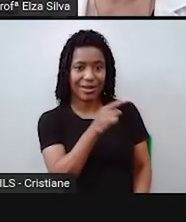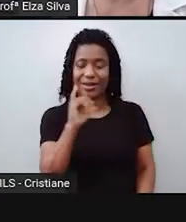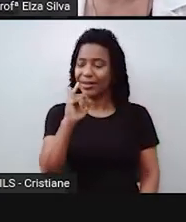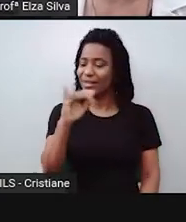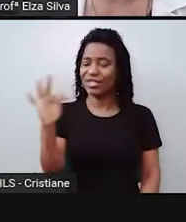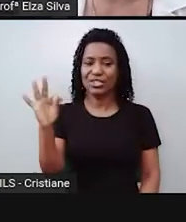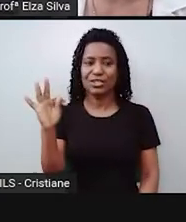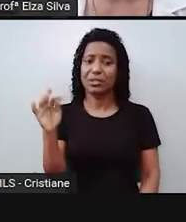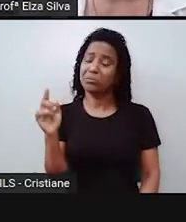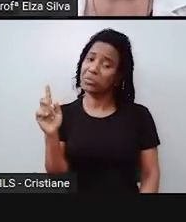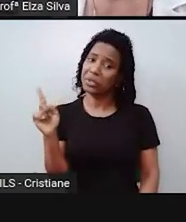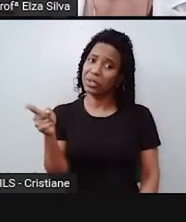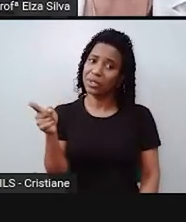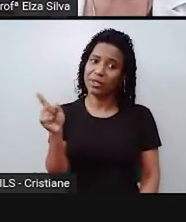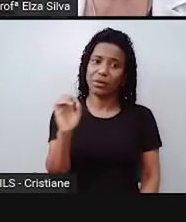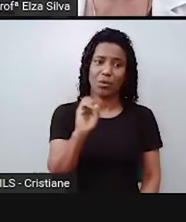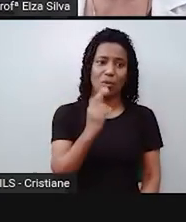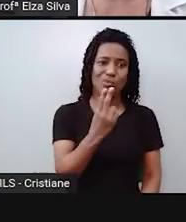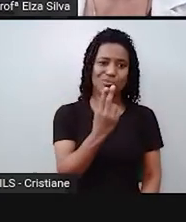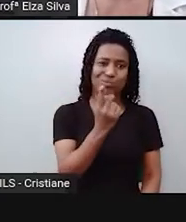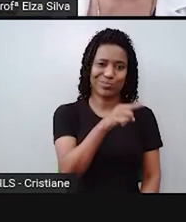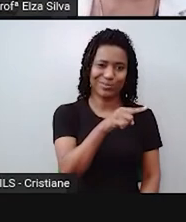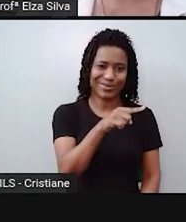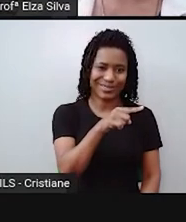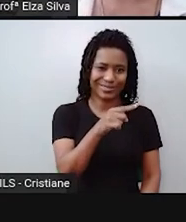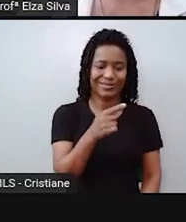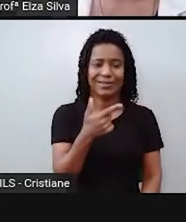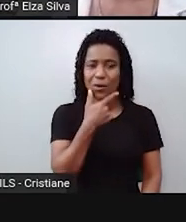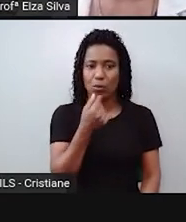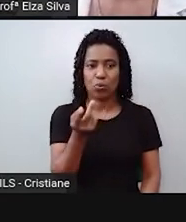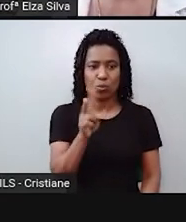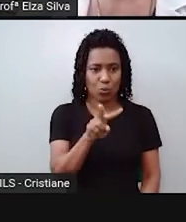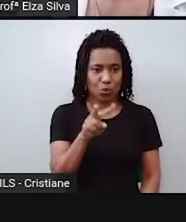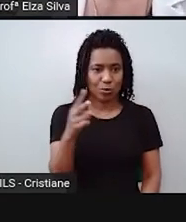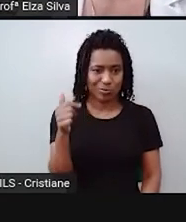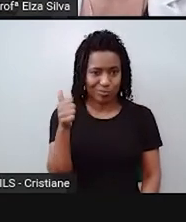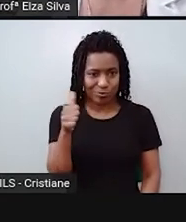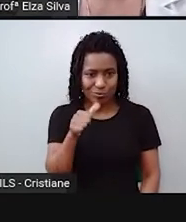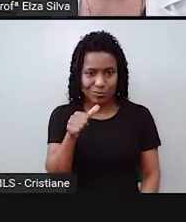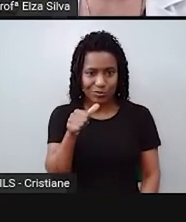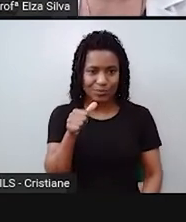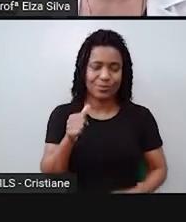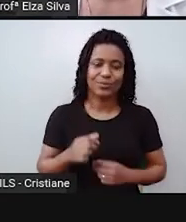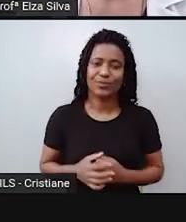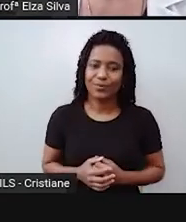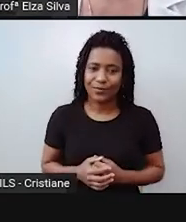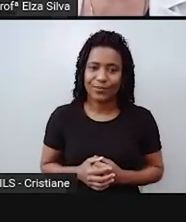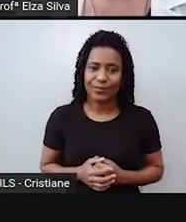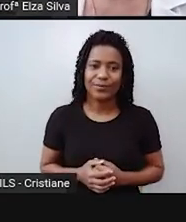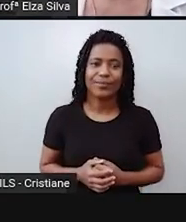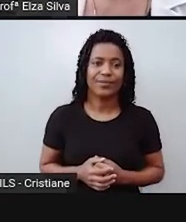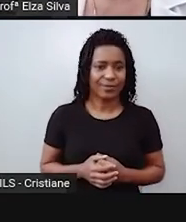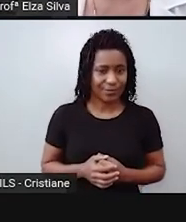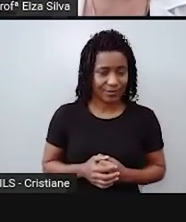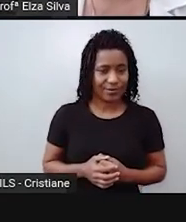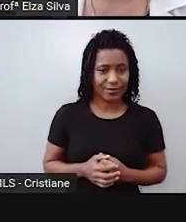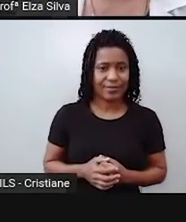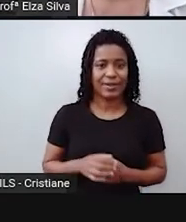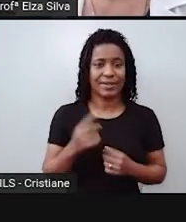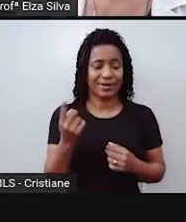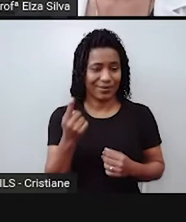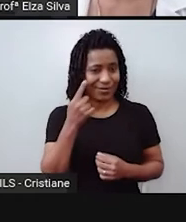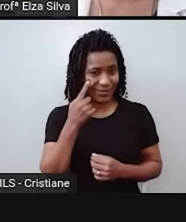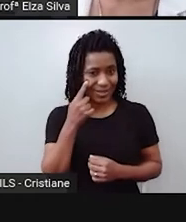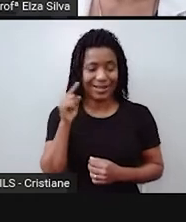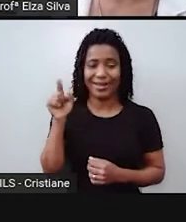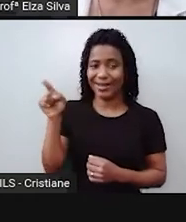o pronome neutro. He is, ele é ou ele está. She is, ela é